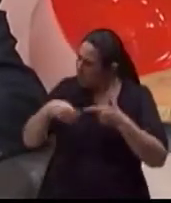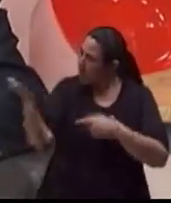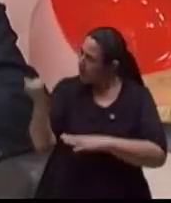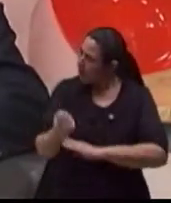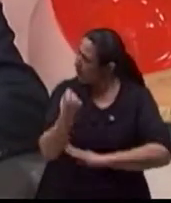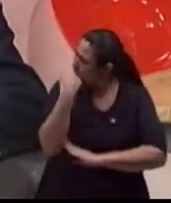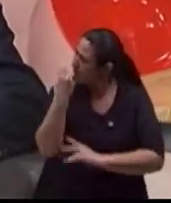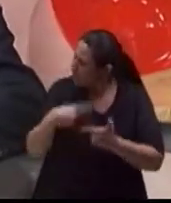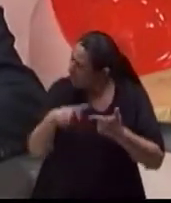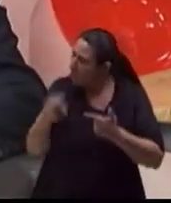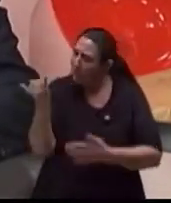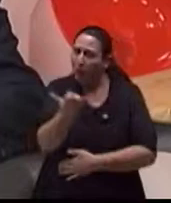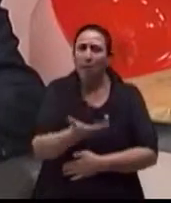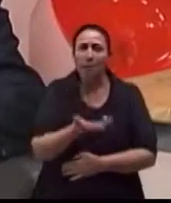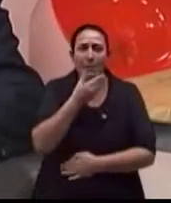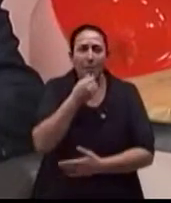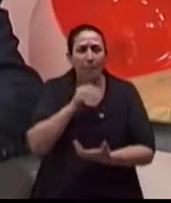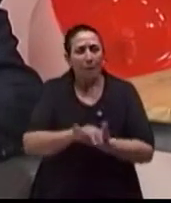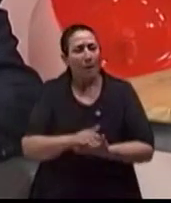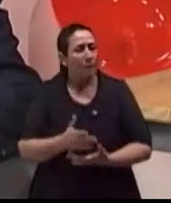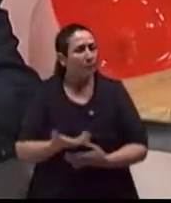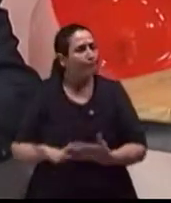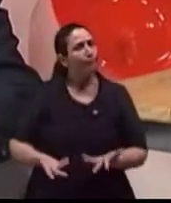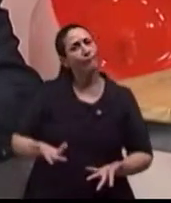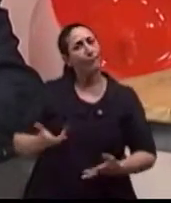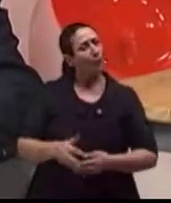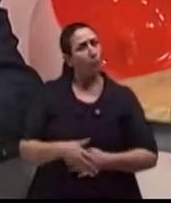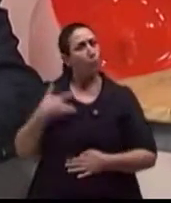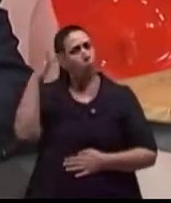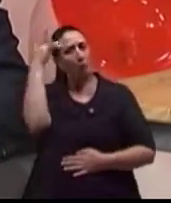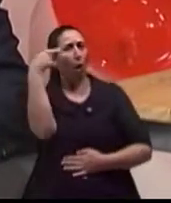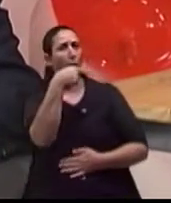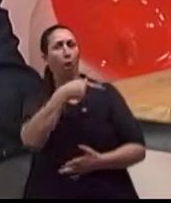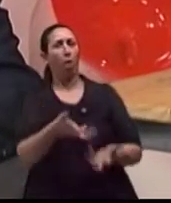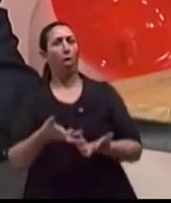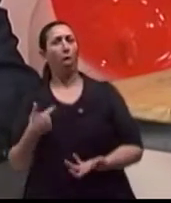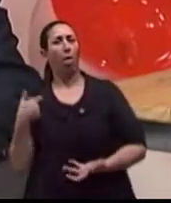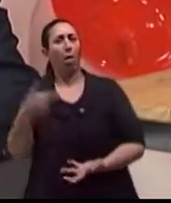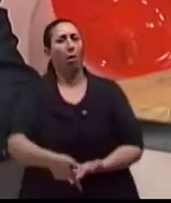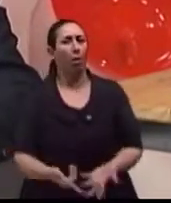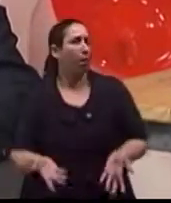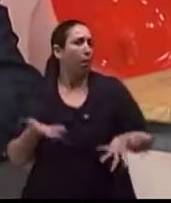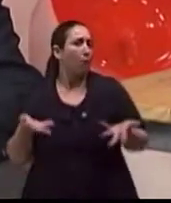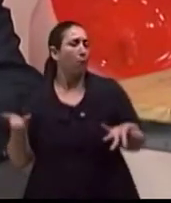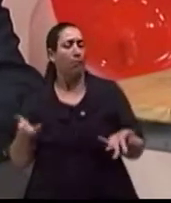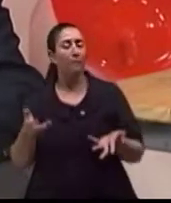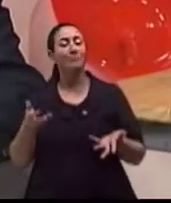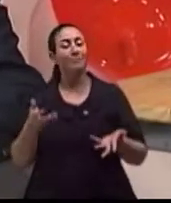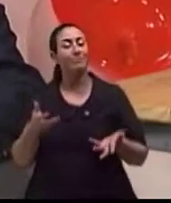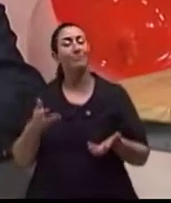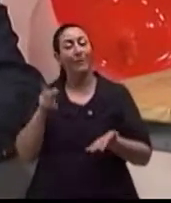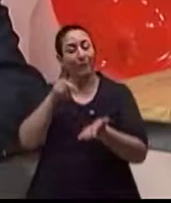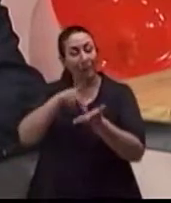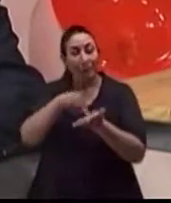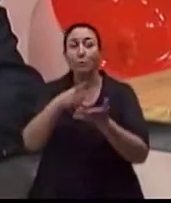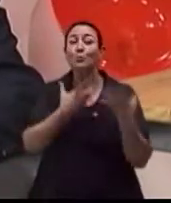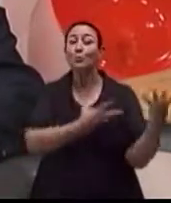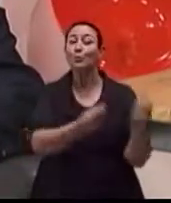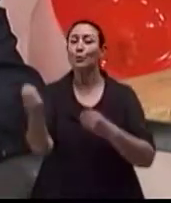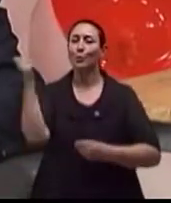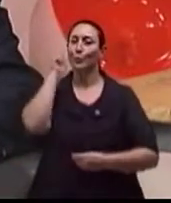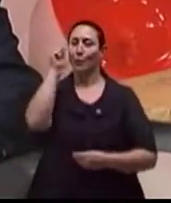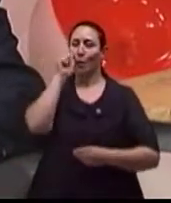ereção. Ah, é, doutor. Então, muitas vezes, a mulher que fica, que toma a iniciativa, olha, vamos procurar